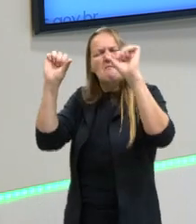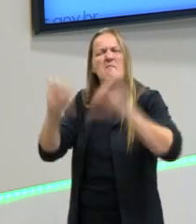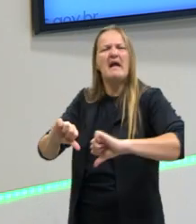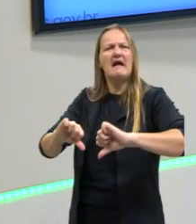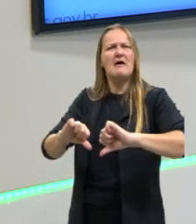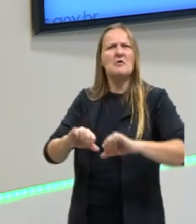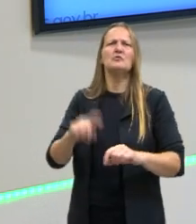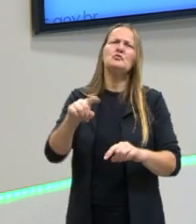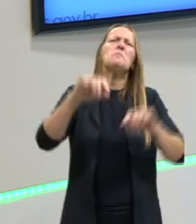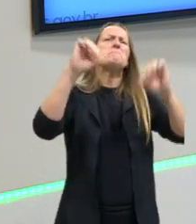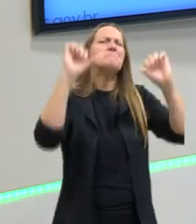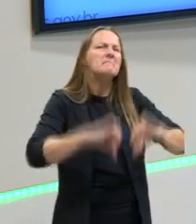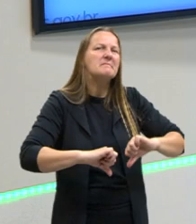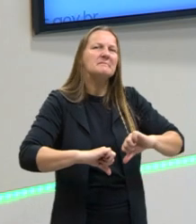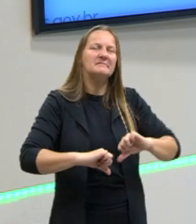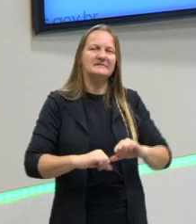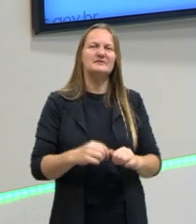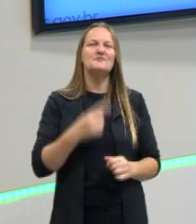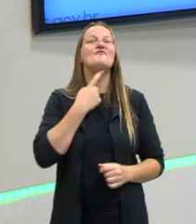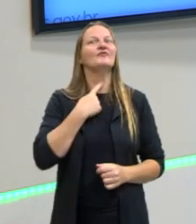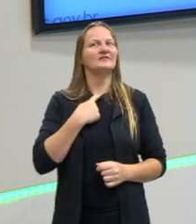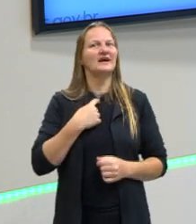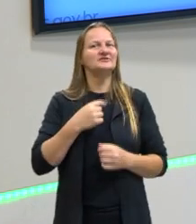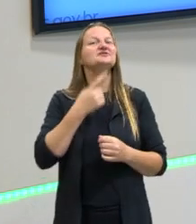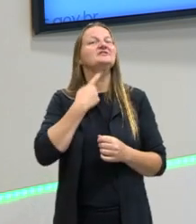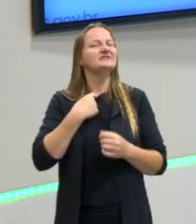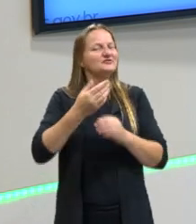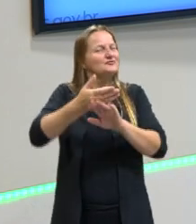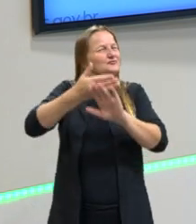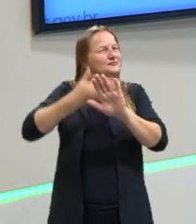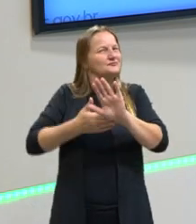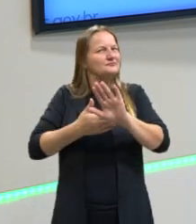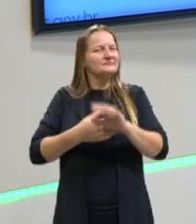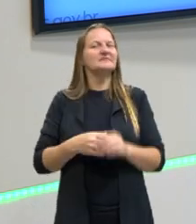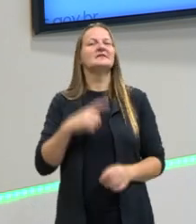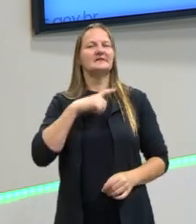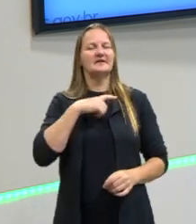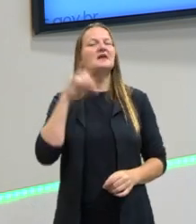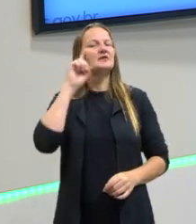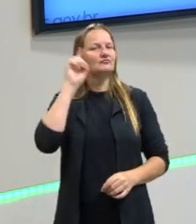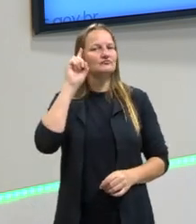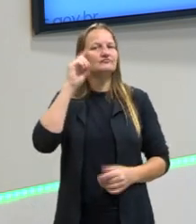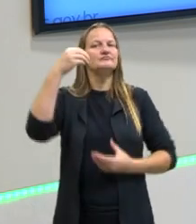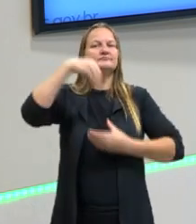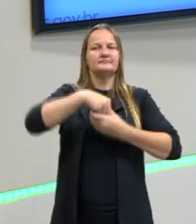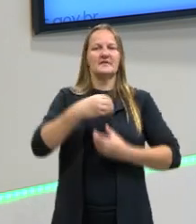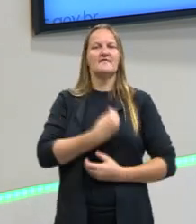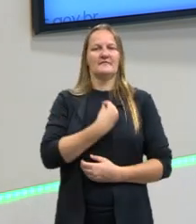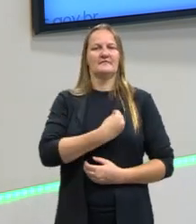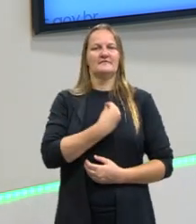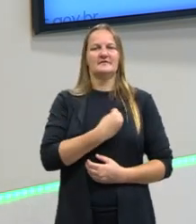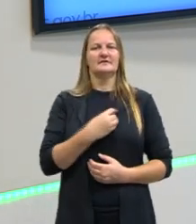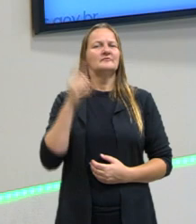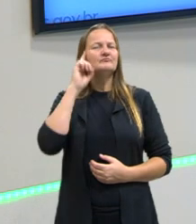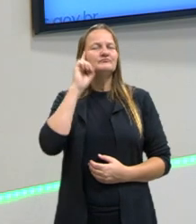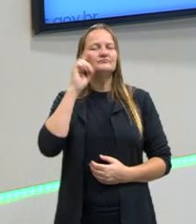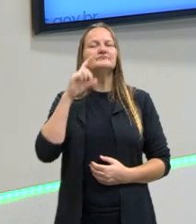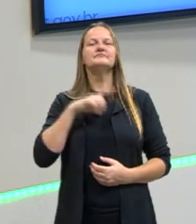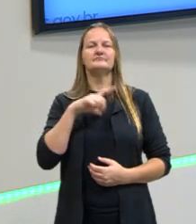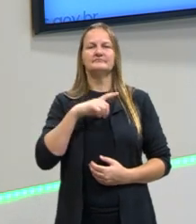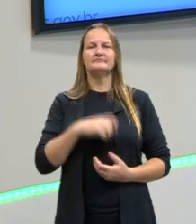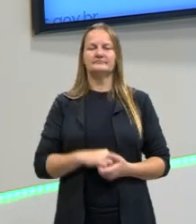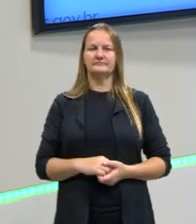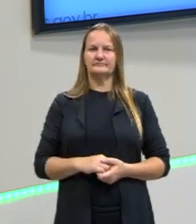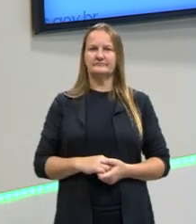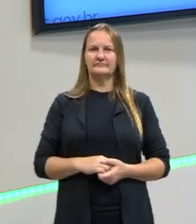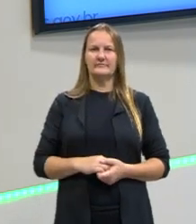Você foi péssimo. Isso é bem comum no nosso dia a dia. A gente usa essas expressões no nosso dia a